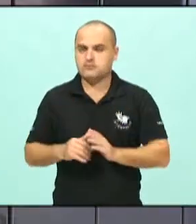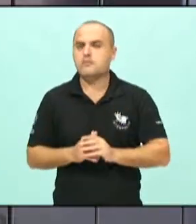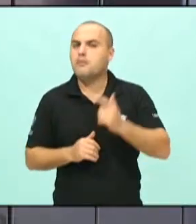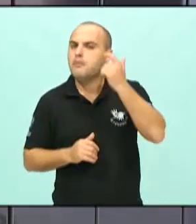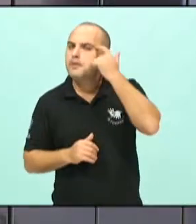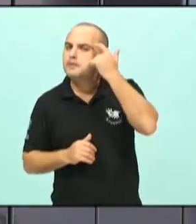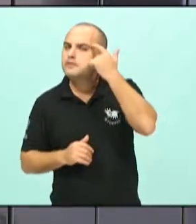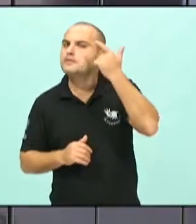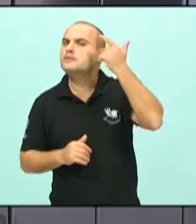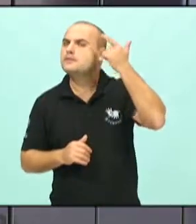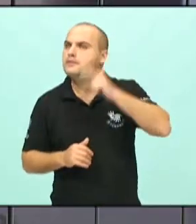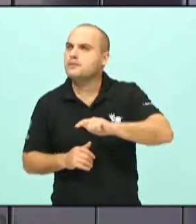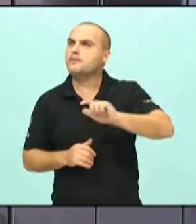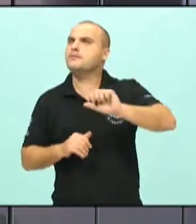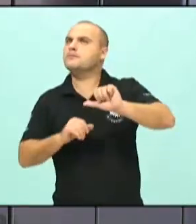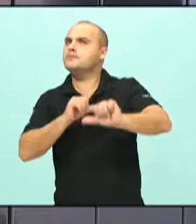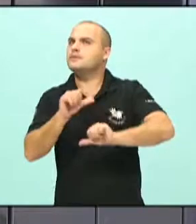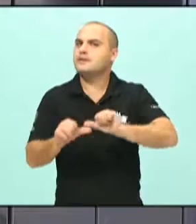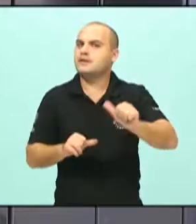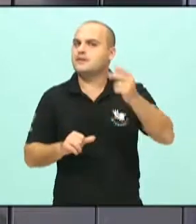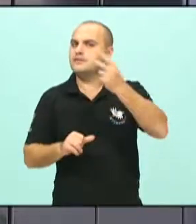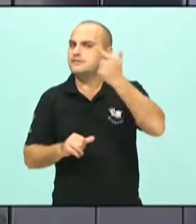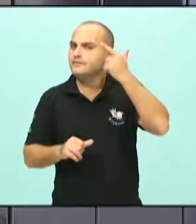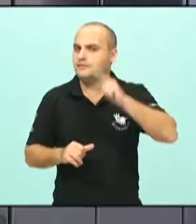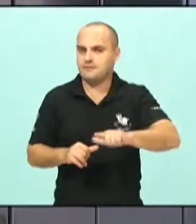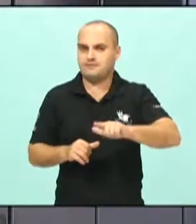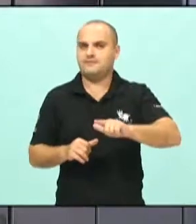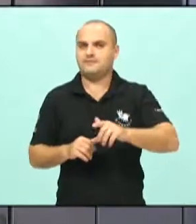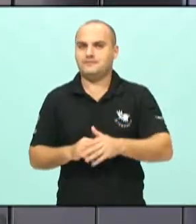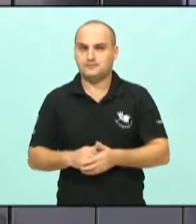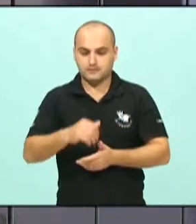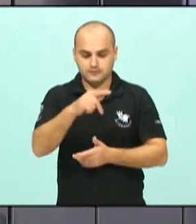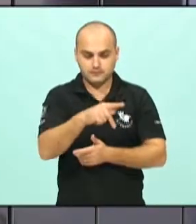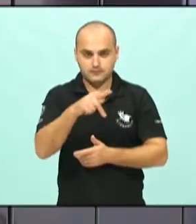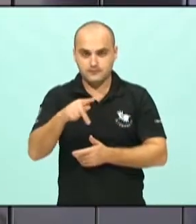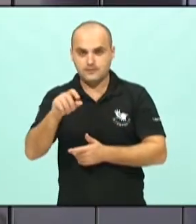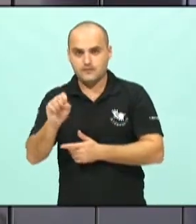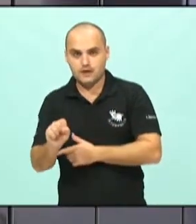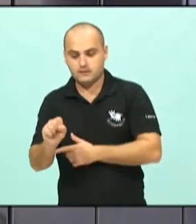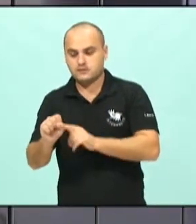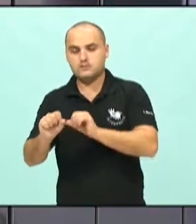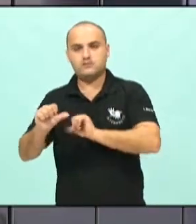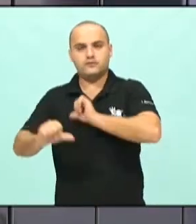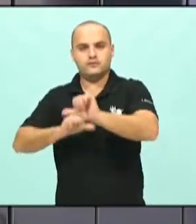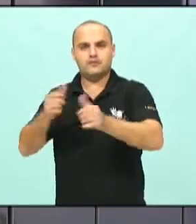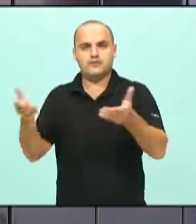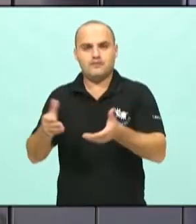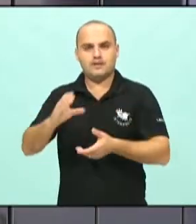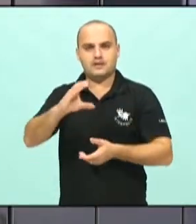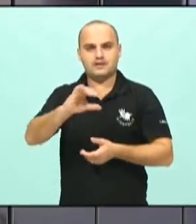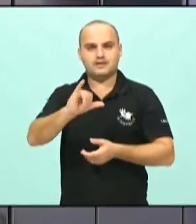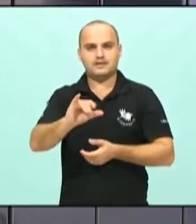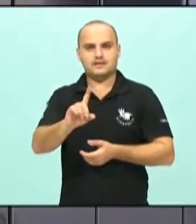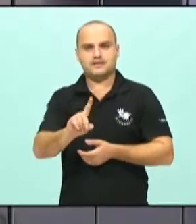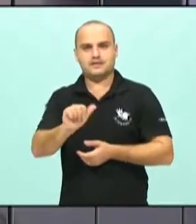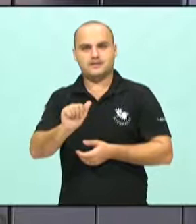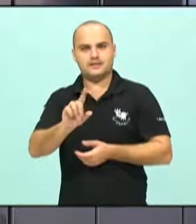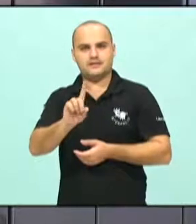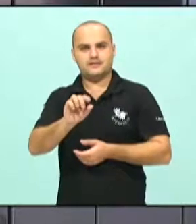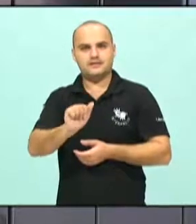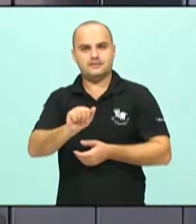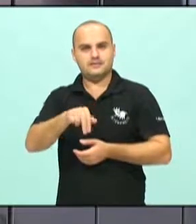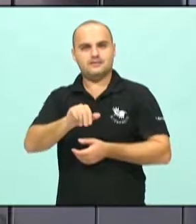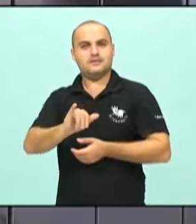mais uma vez, mais uma oportunidade se repensando, o PPS, que passa a se chamar cidadania. Que o nome